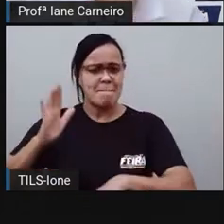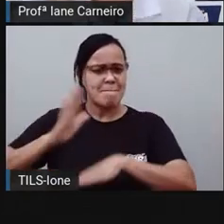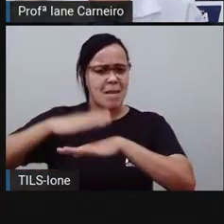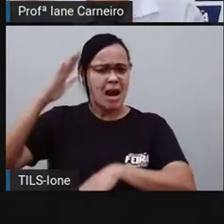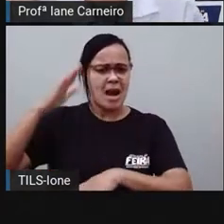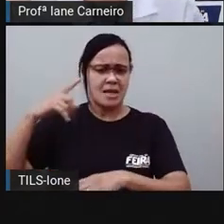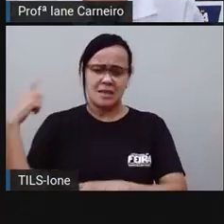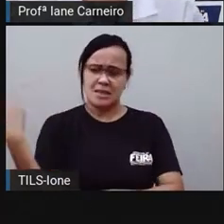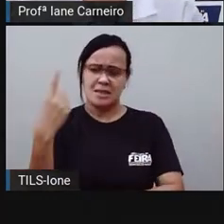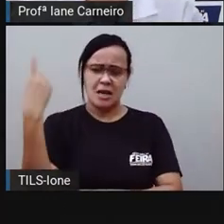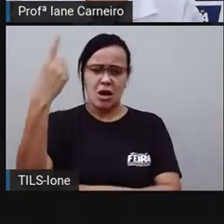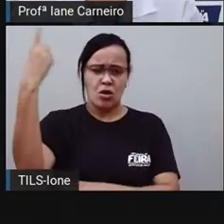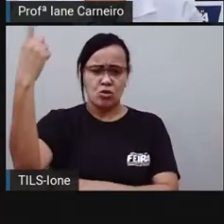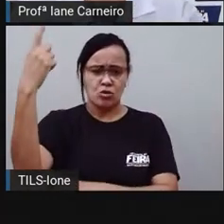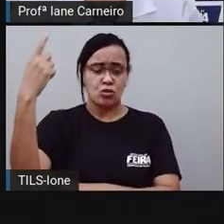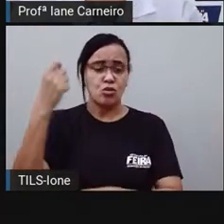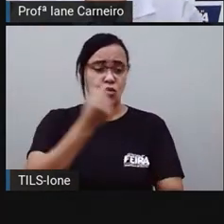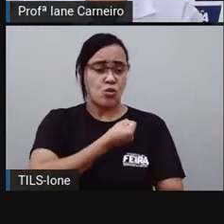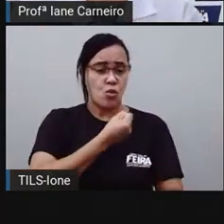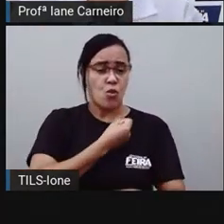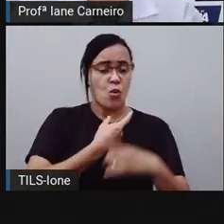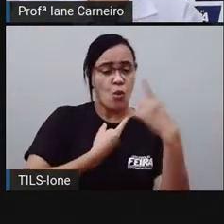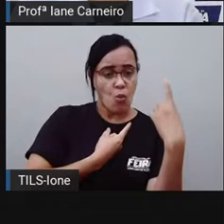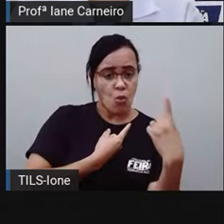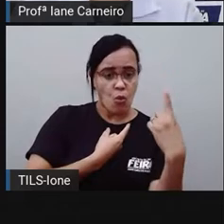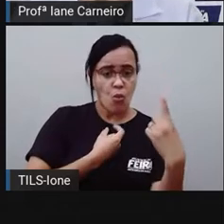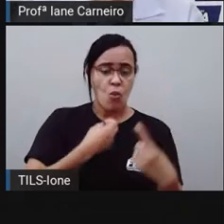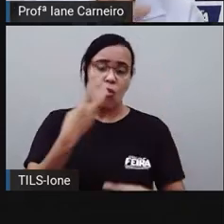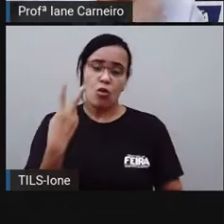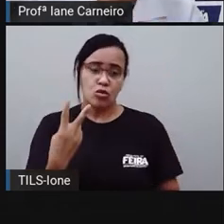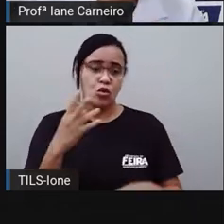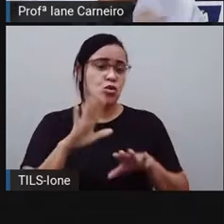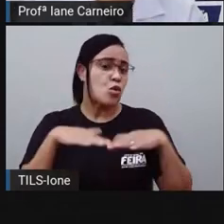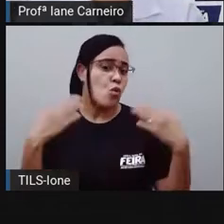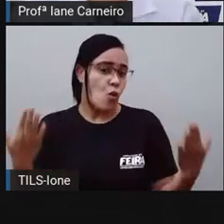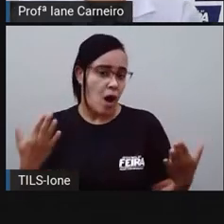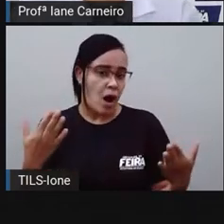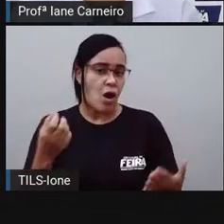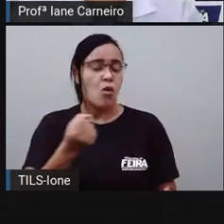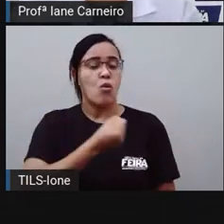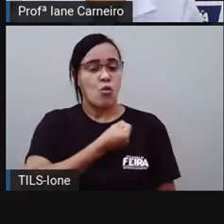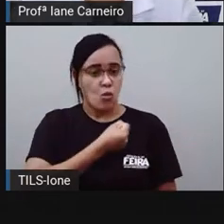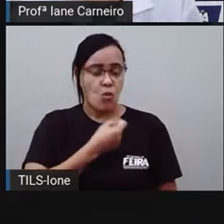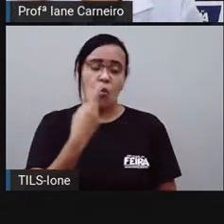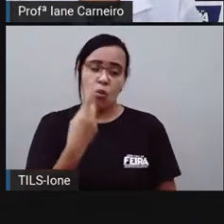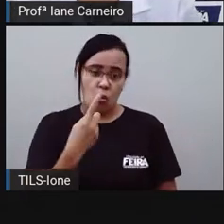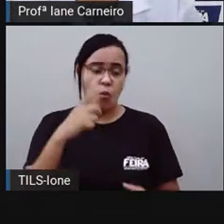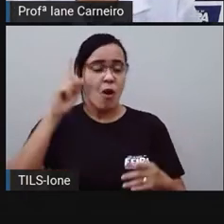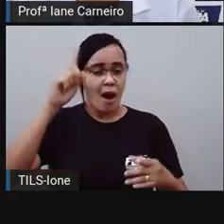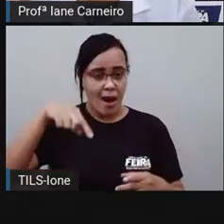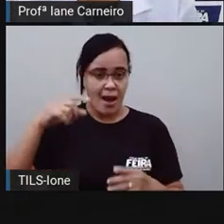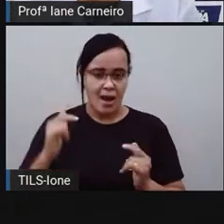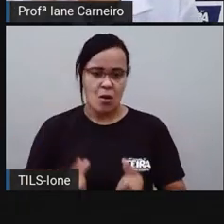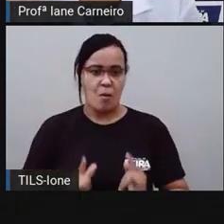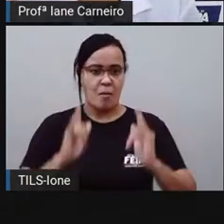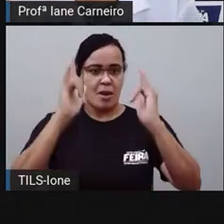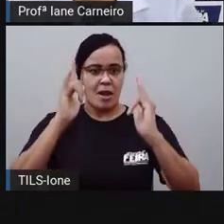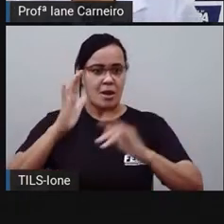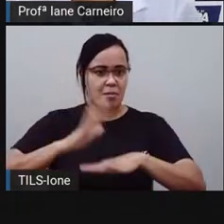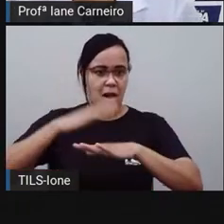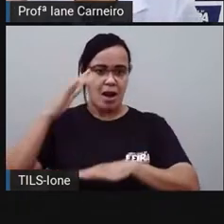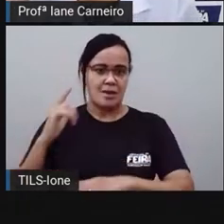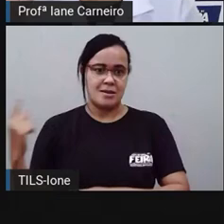1 ou o prédio 2? O prédio 1 é o mais alto. O prédio 2 é o mais